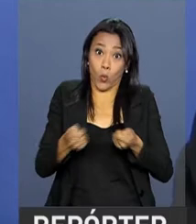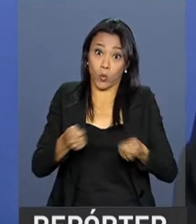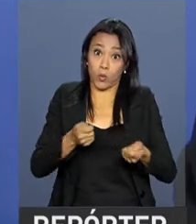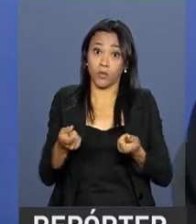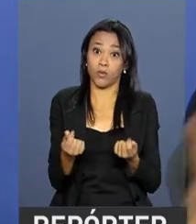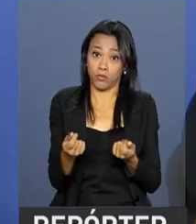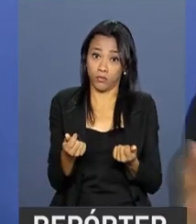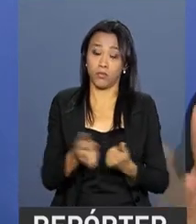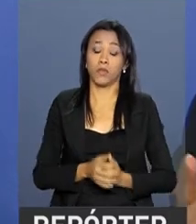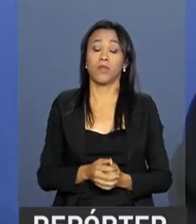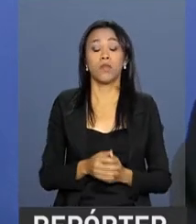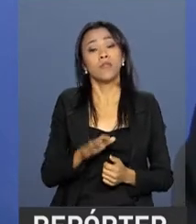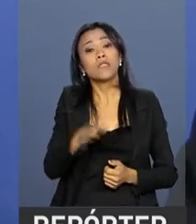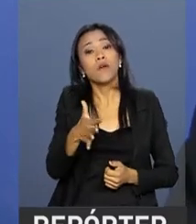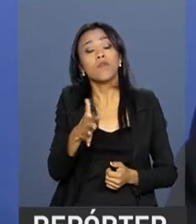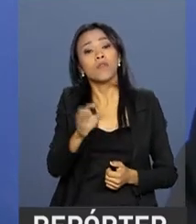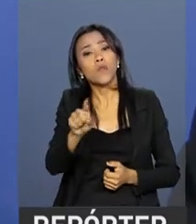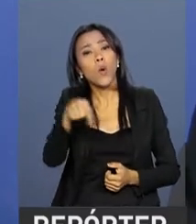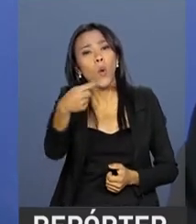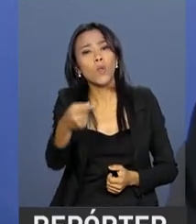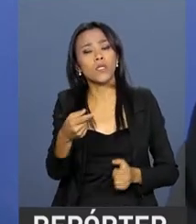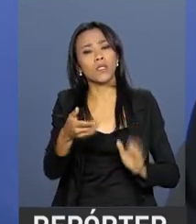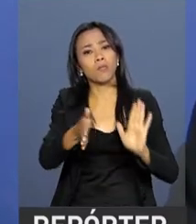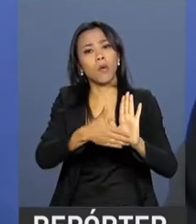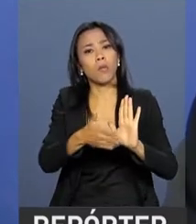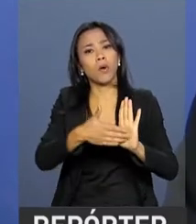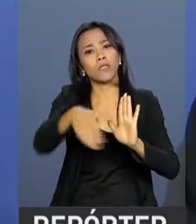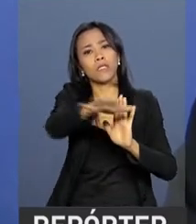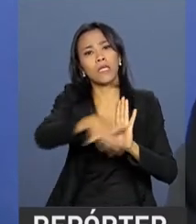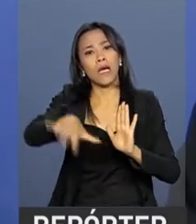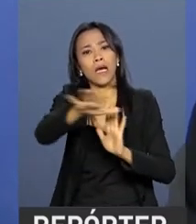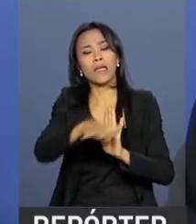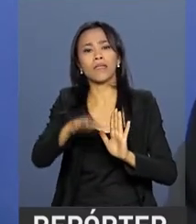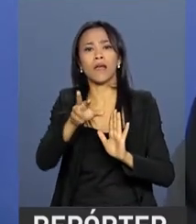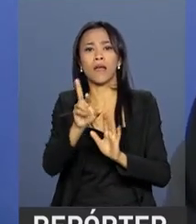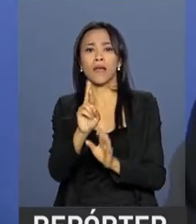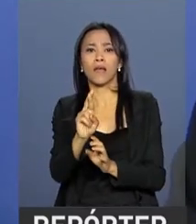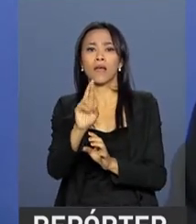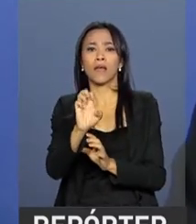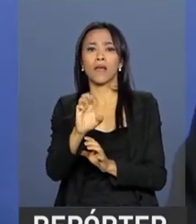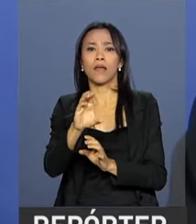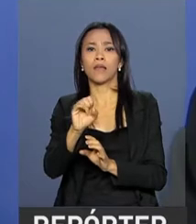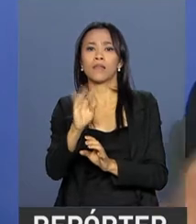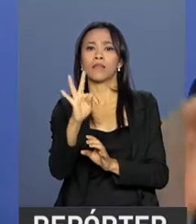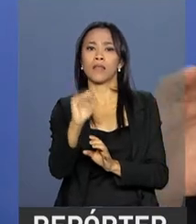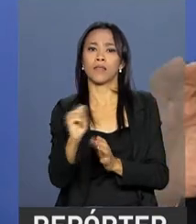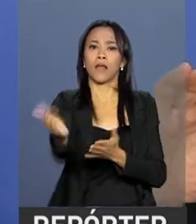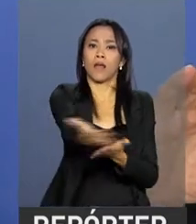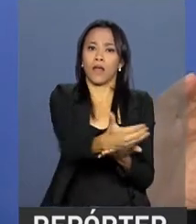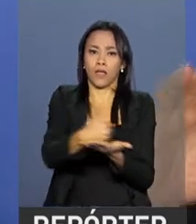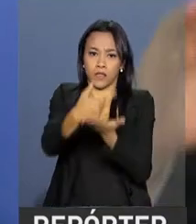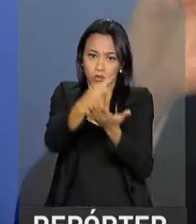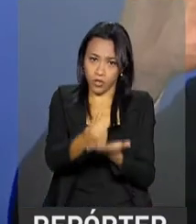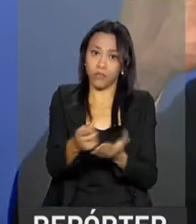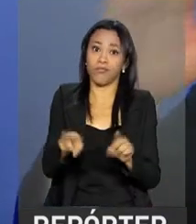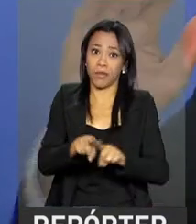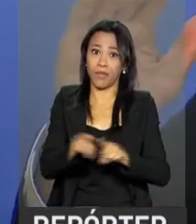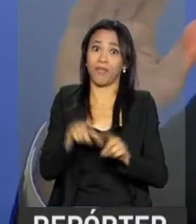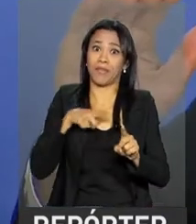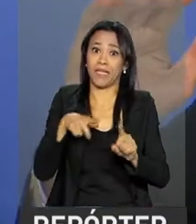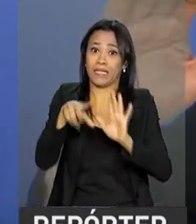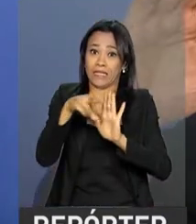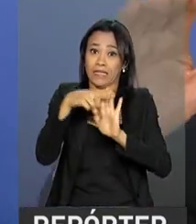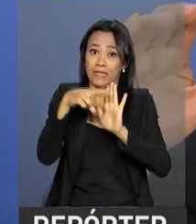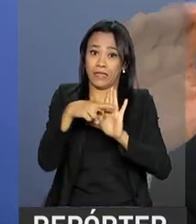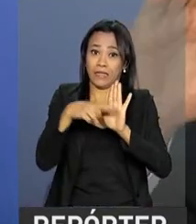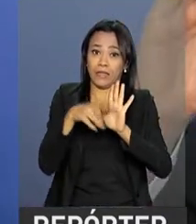E, talvez, outras medidas da área da receita também. O que nós anunciamos é, primeiro, um